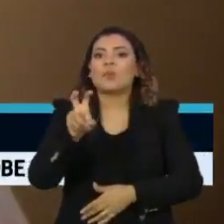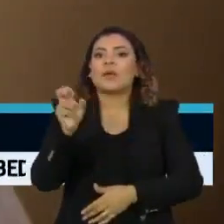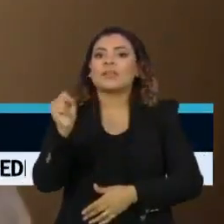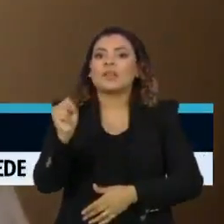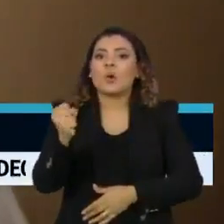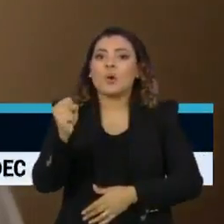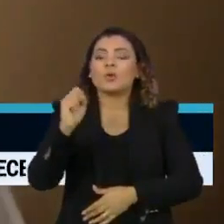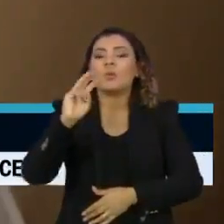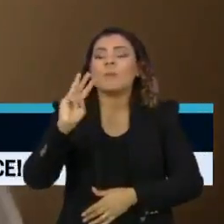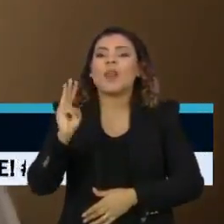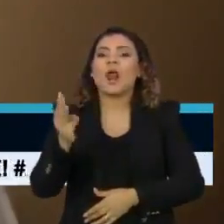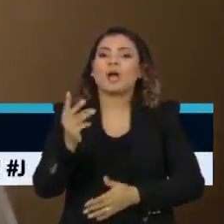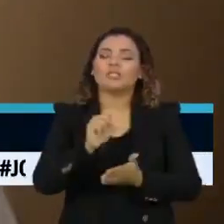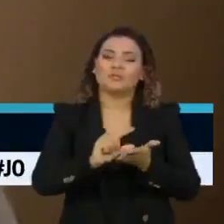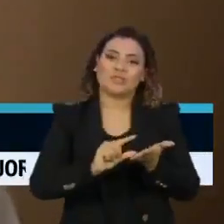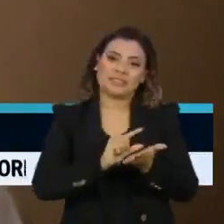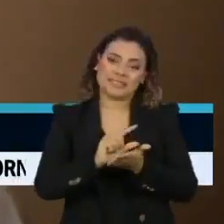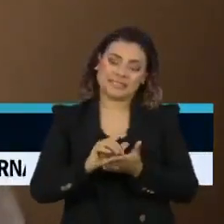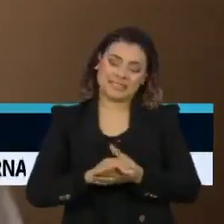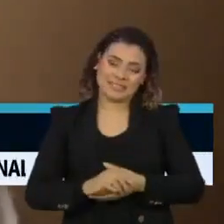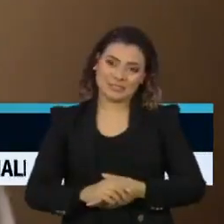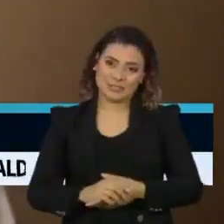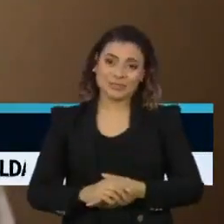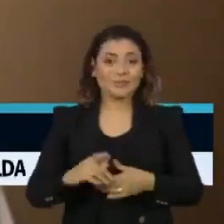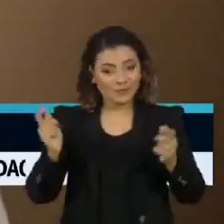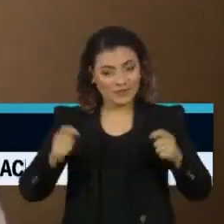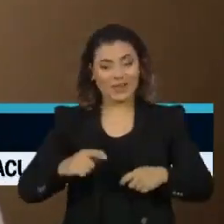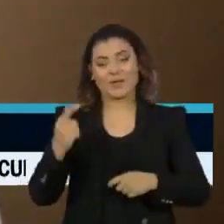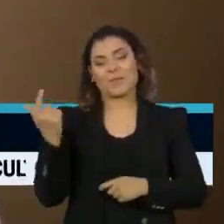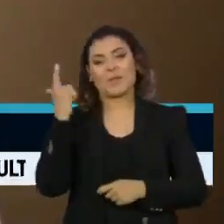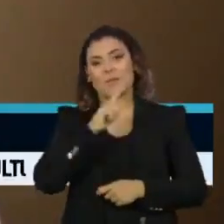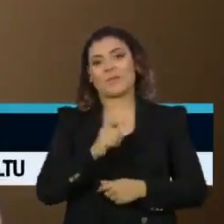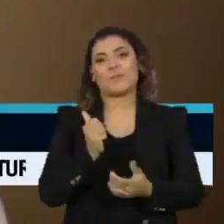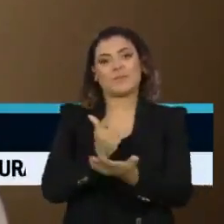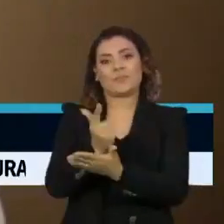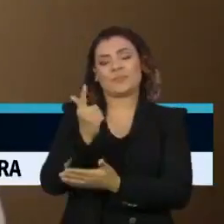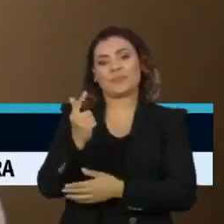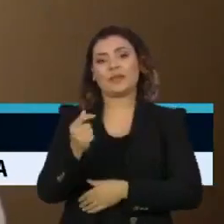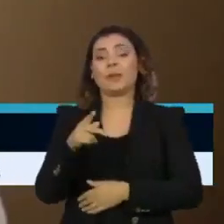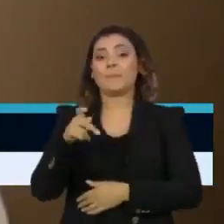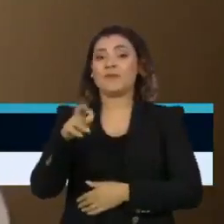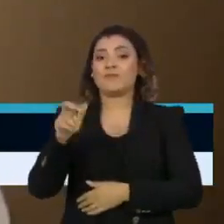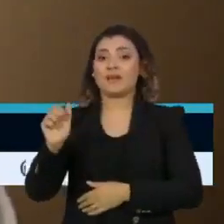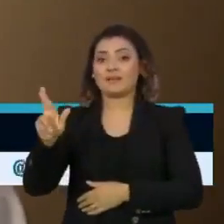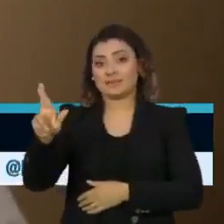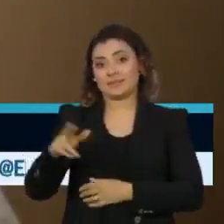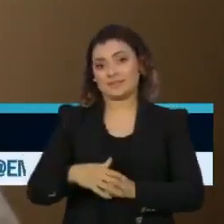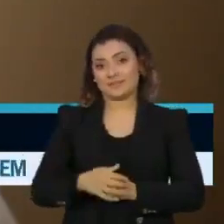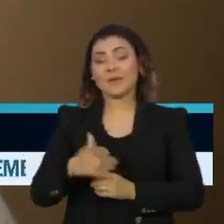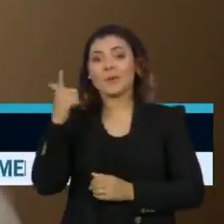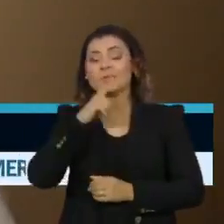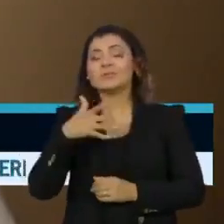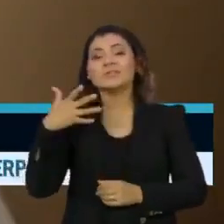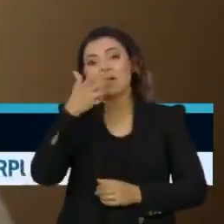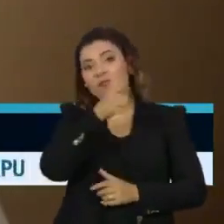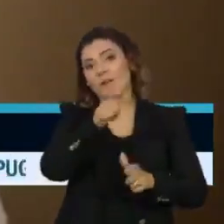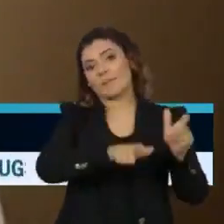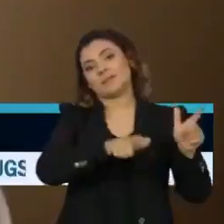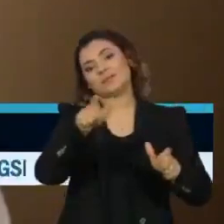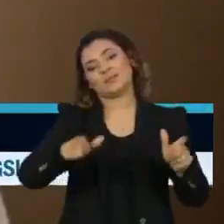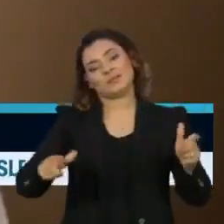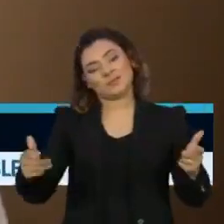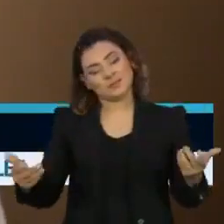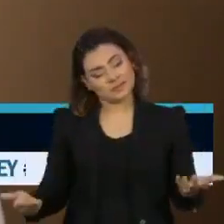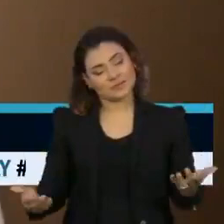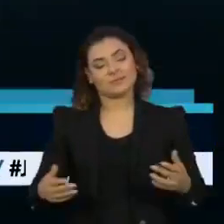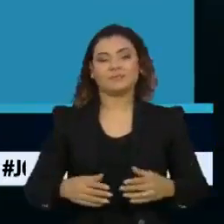milhões de doses de vacinas da Pfizer, podendo salvar centenas de milhares de